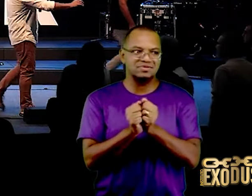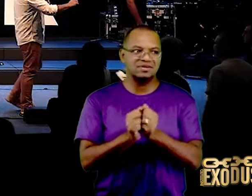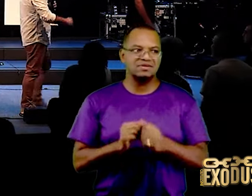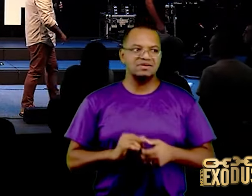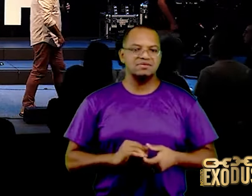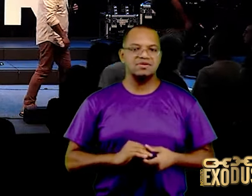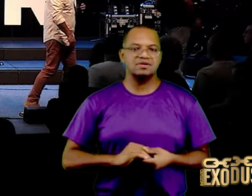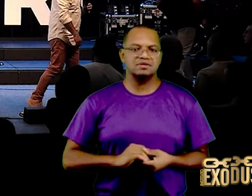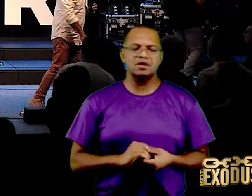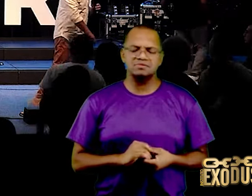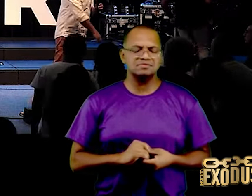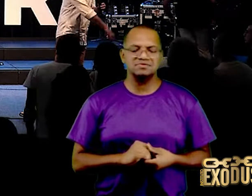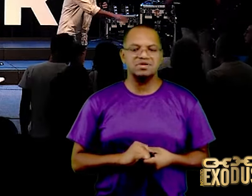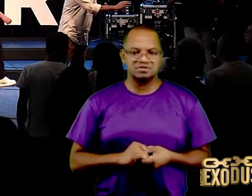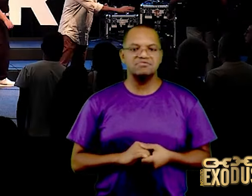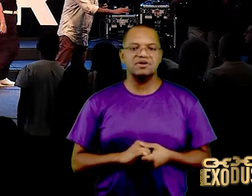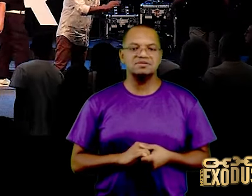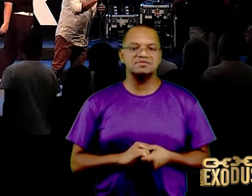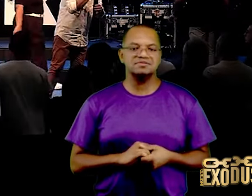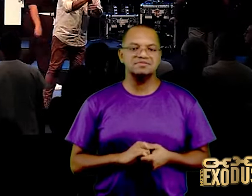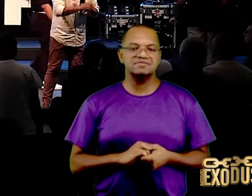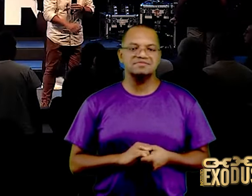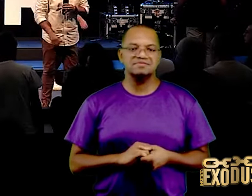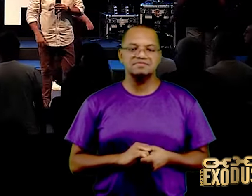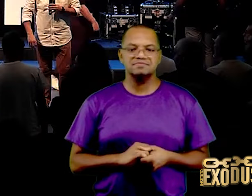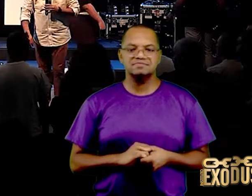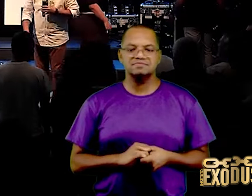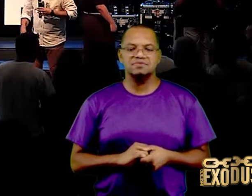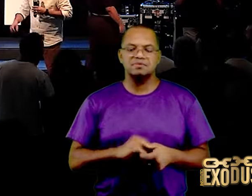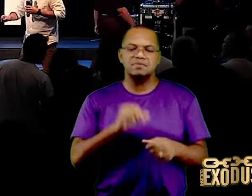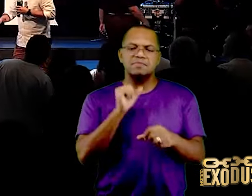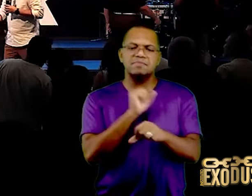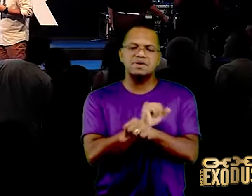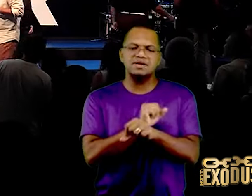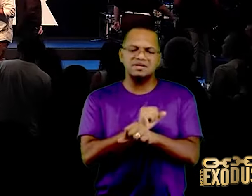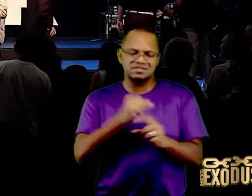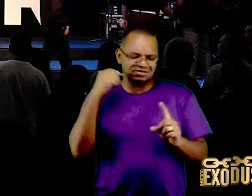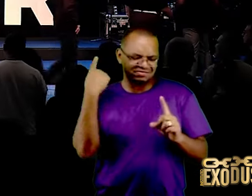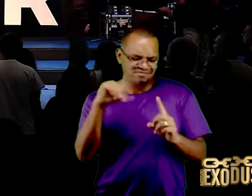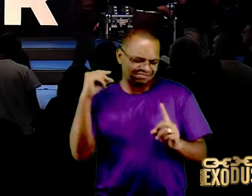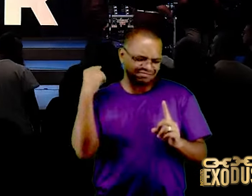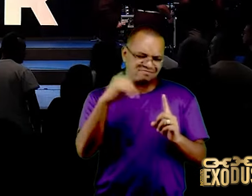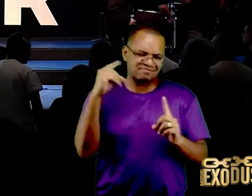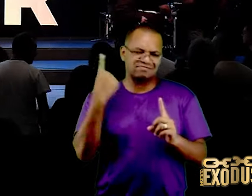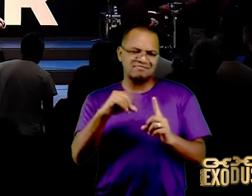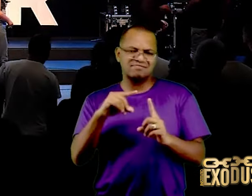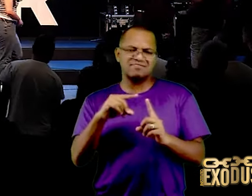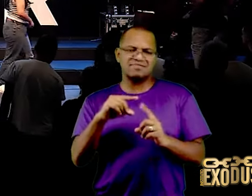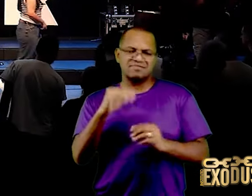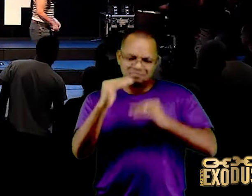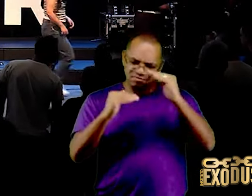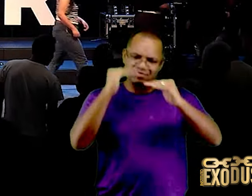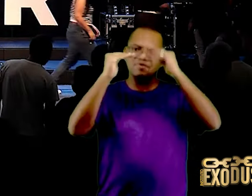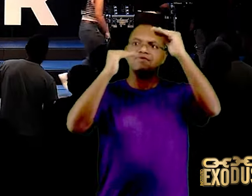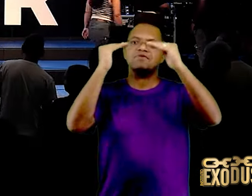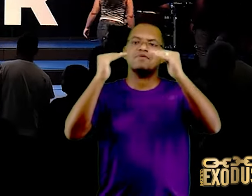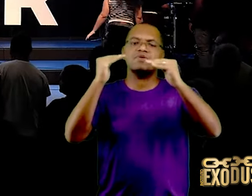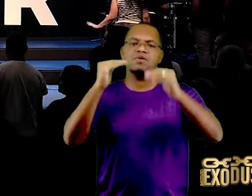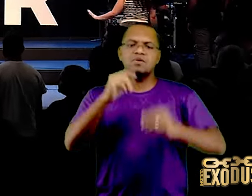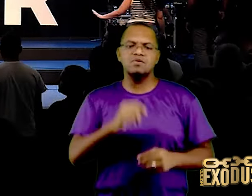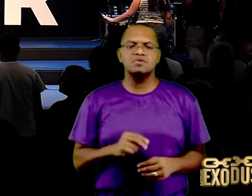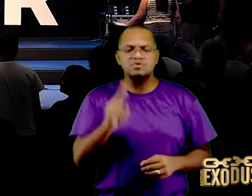sair das cordas, parar de apanhar, aprender a avançar, aprender a usar arma espiritual,